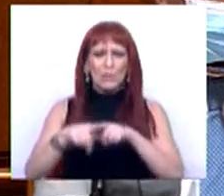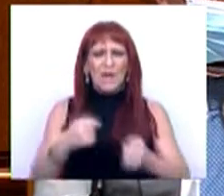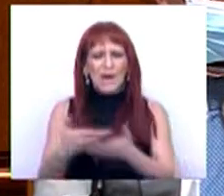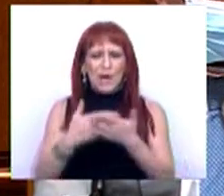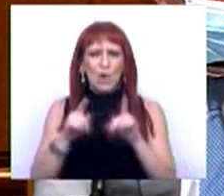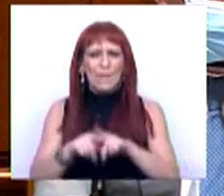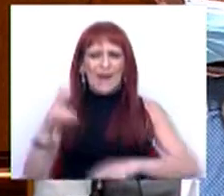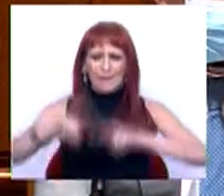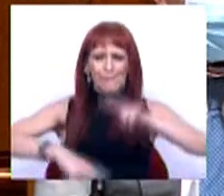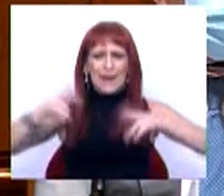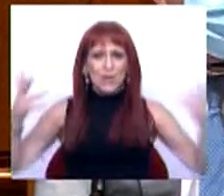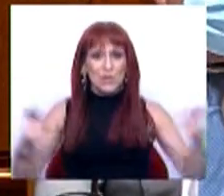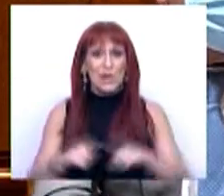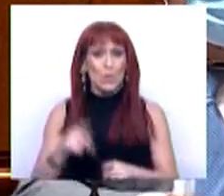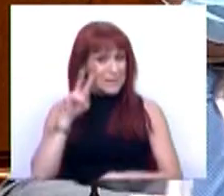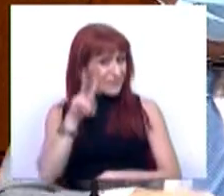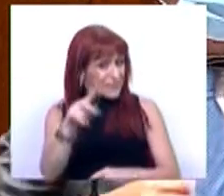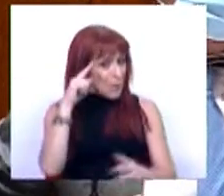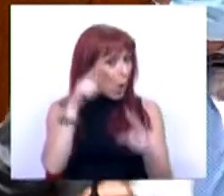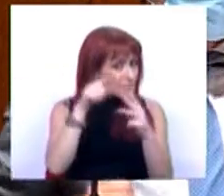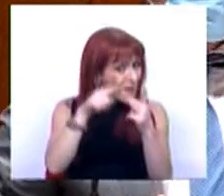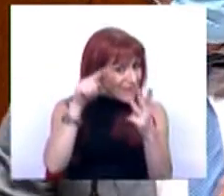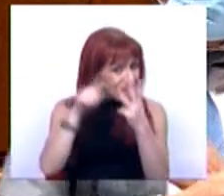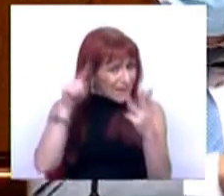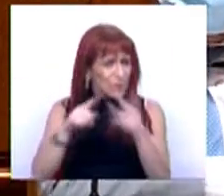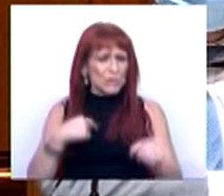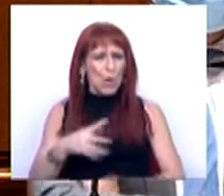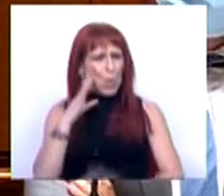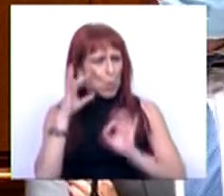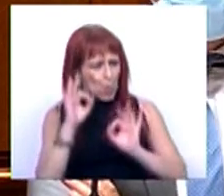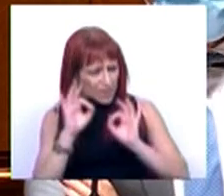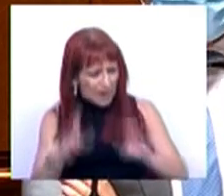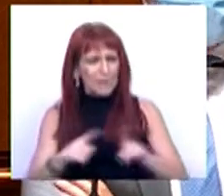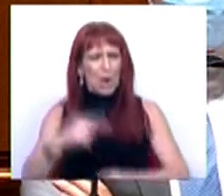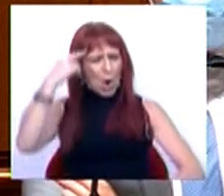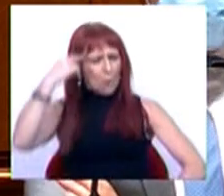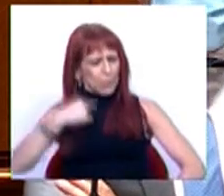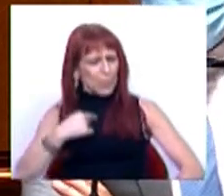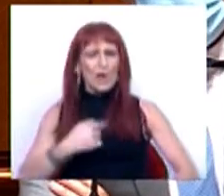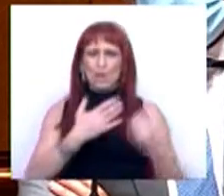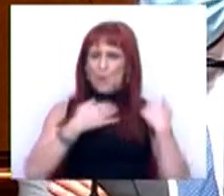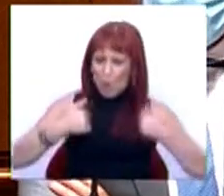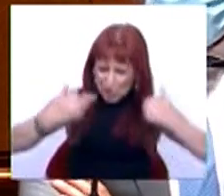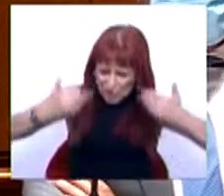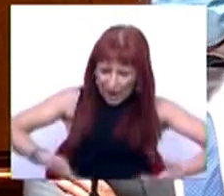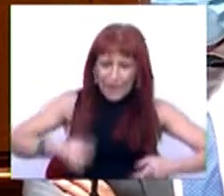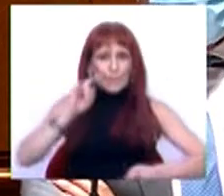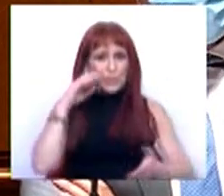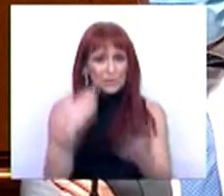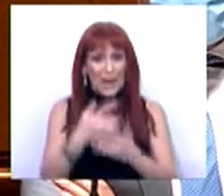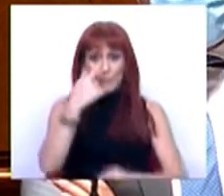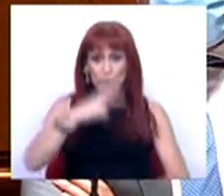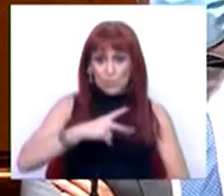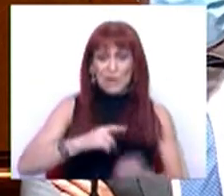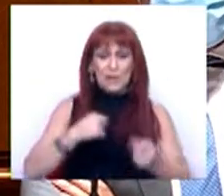económica e financeira. É com vista nestes objetivos, com a prudência, conscientes da nossa responsabilidade de proteger os